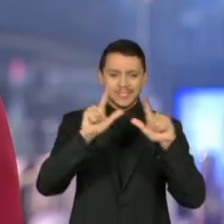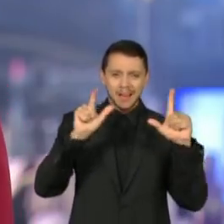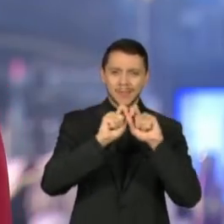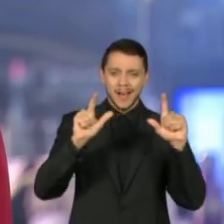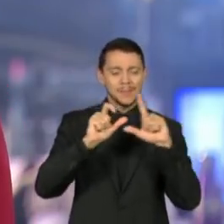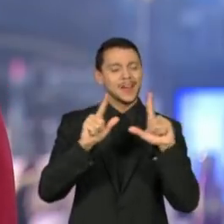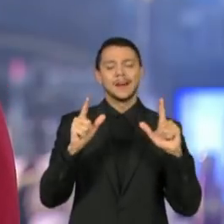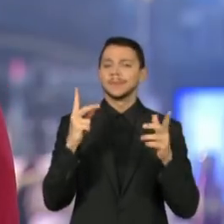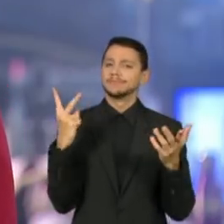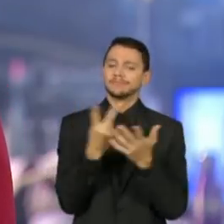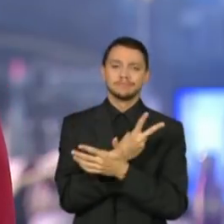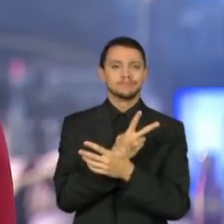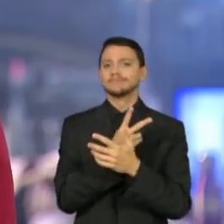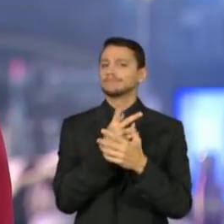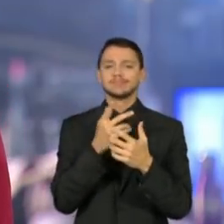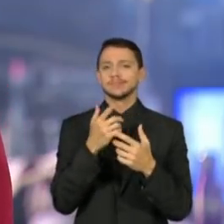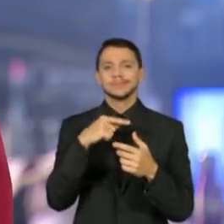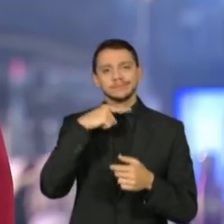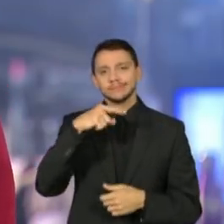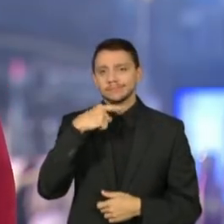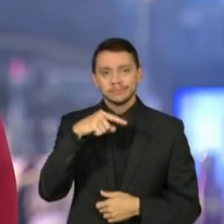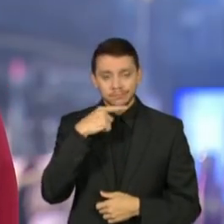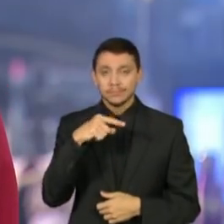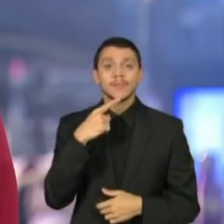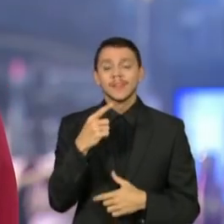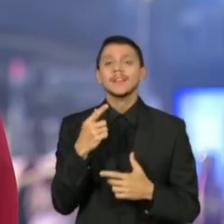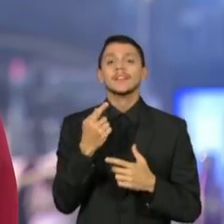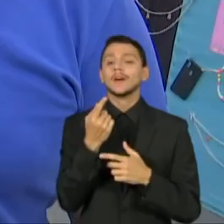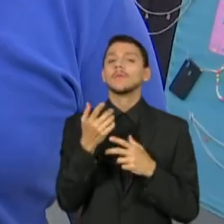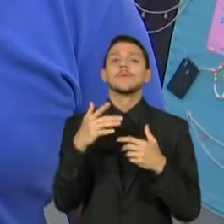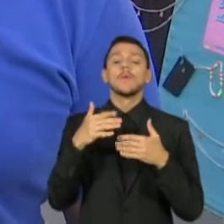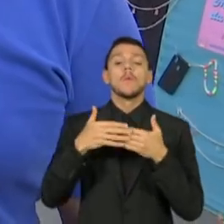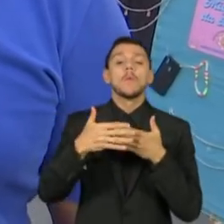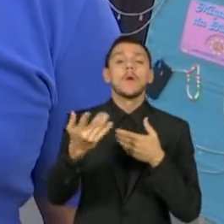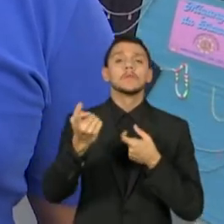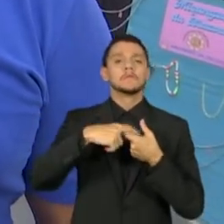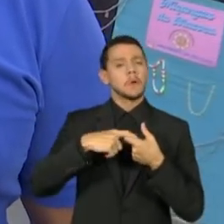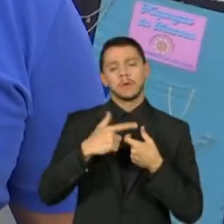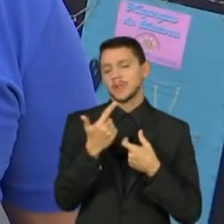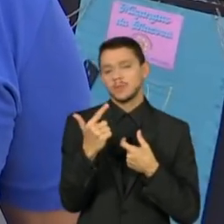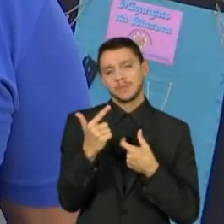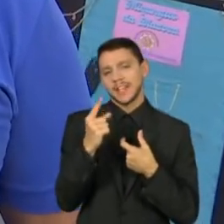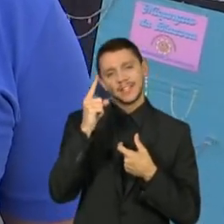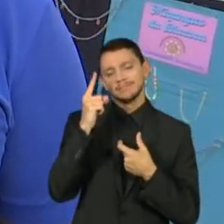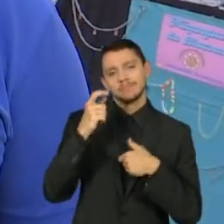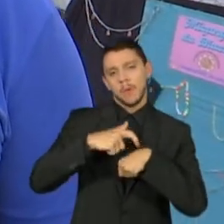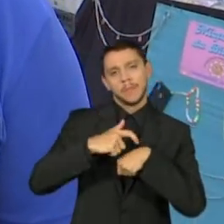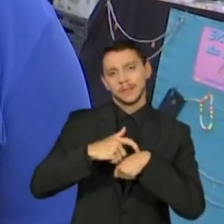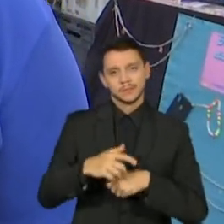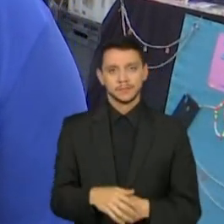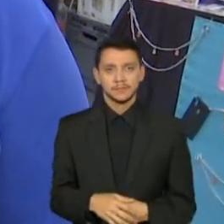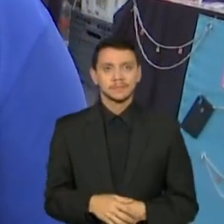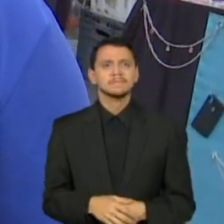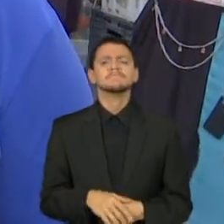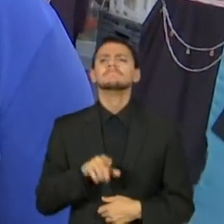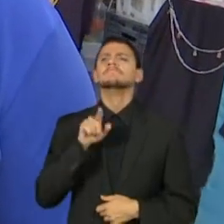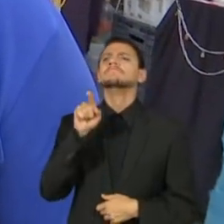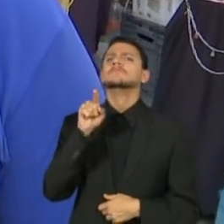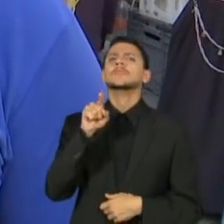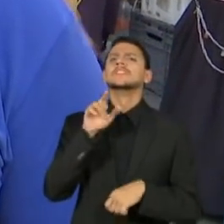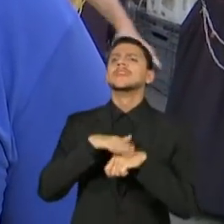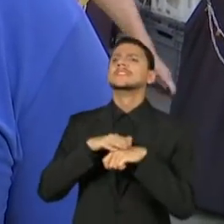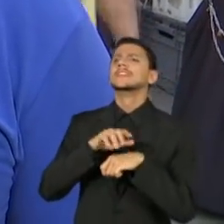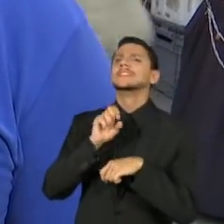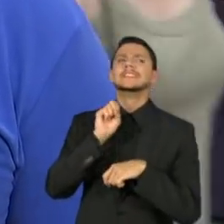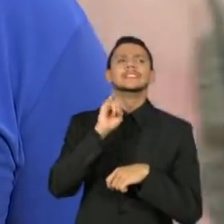de valores a receber. Não há prazo para a volta. O que o senhor faria se descobrisse que tem um dinheiro esquecido